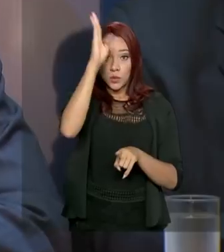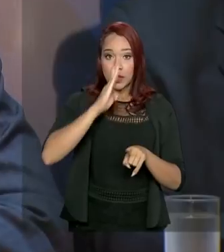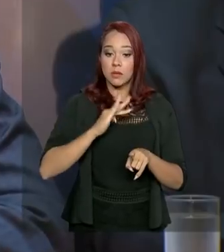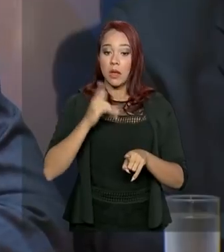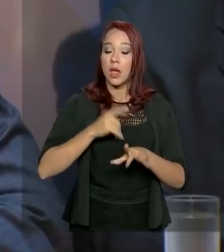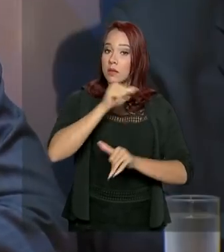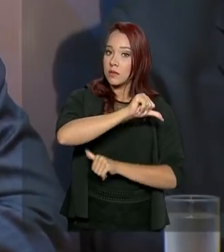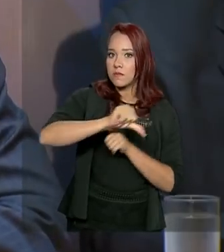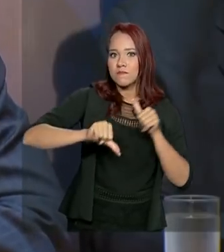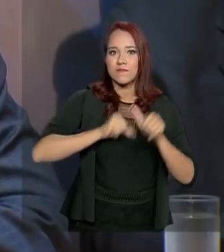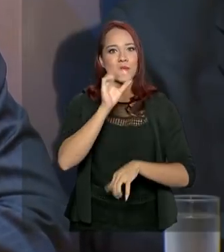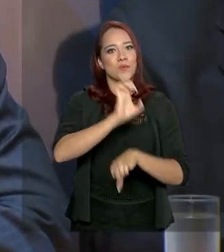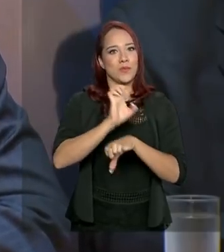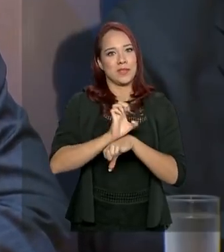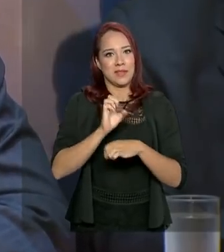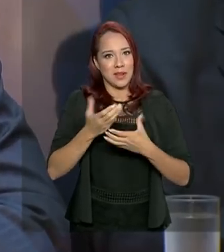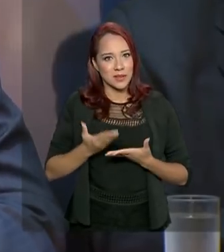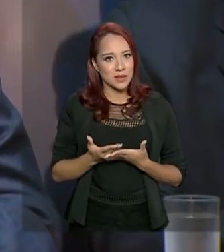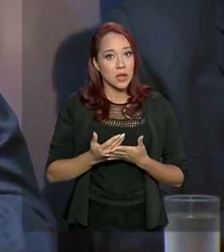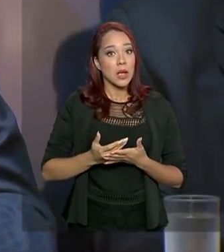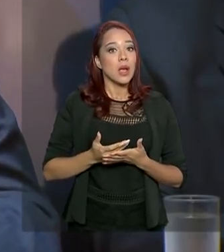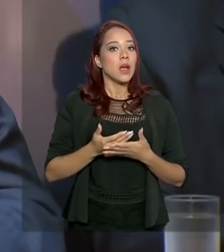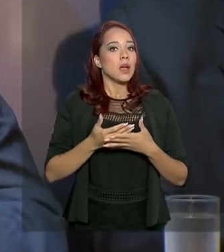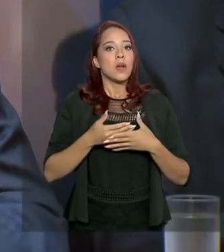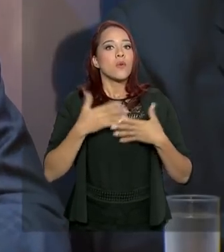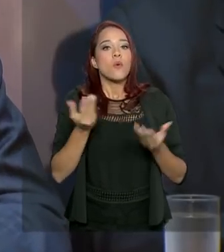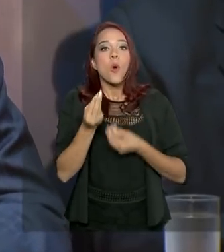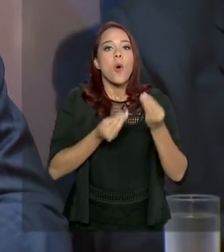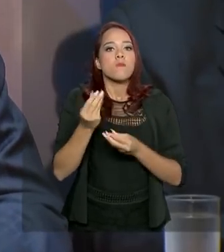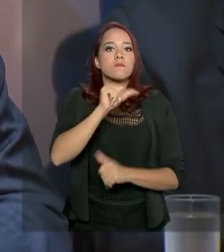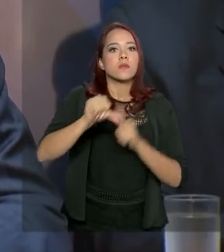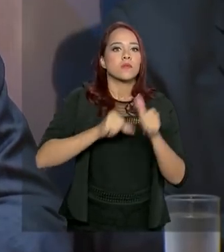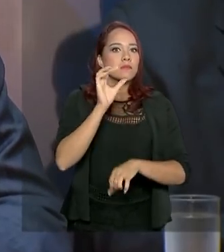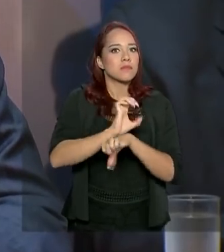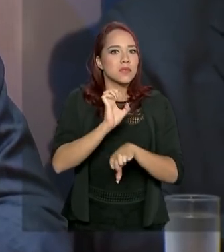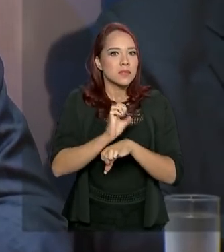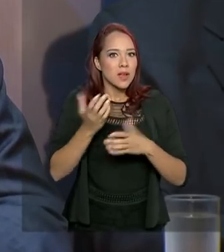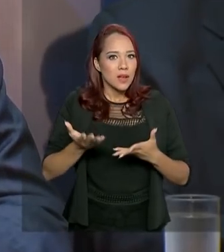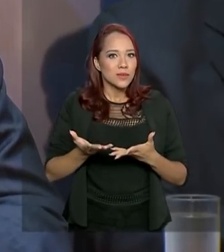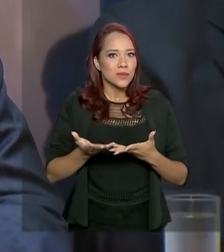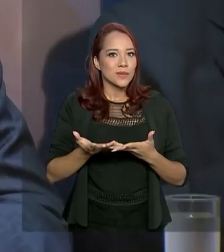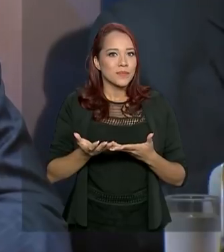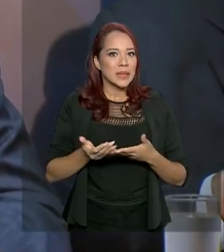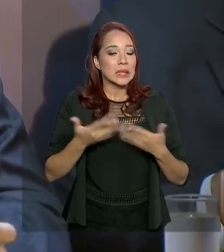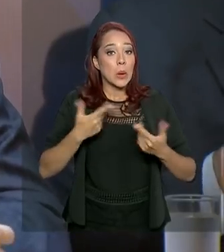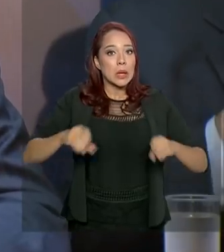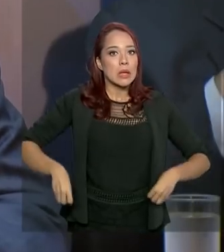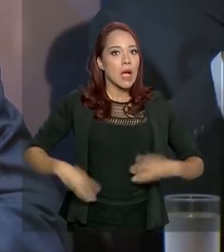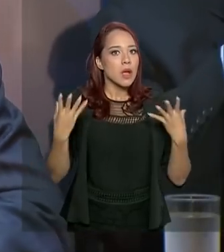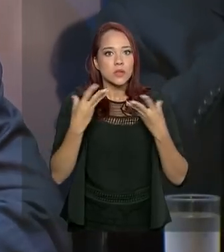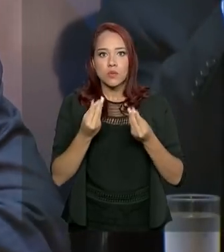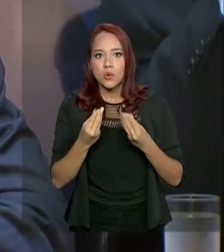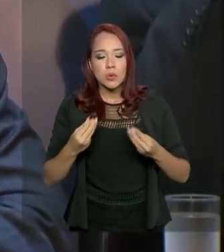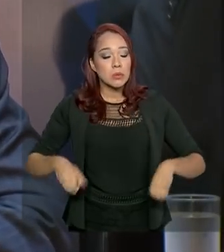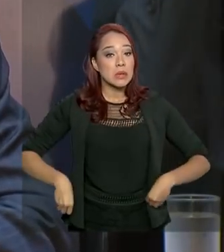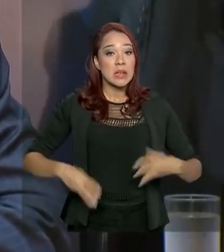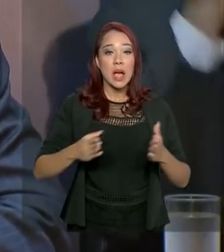transformação do Estado. É como transformar esse Estado, que gasta muito e gasta mal,